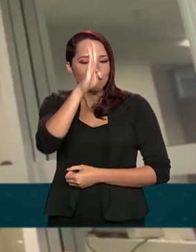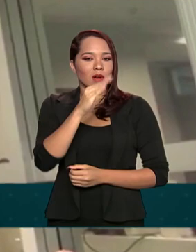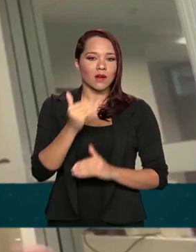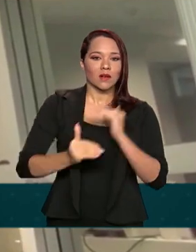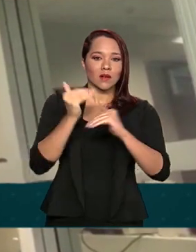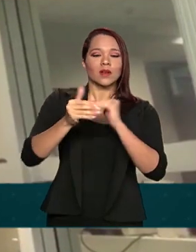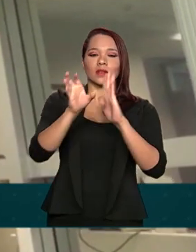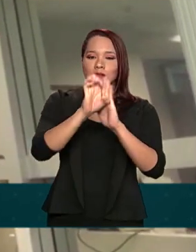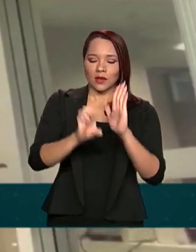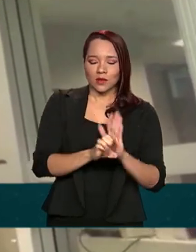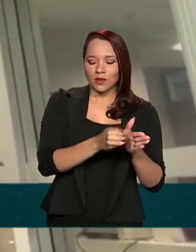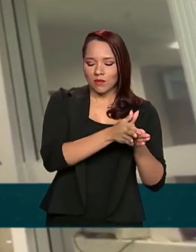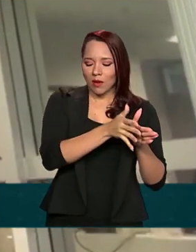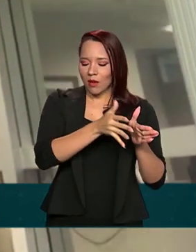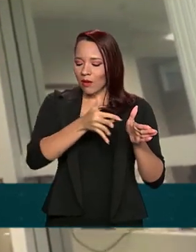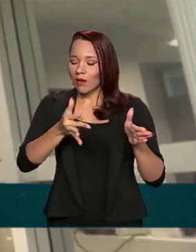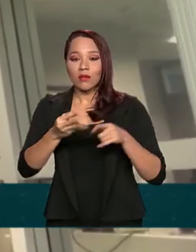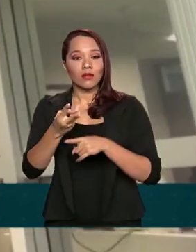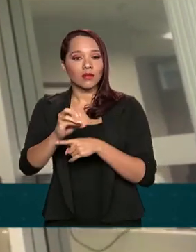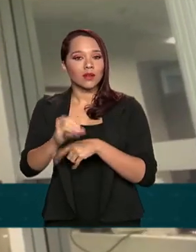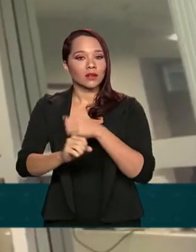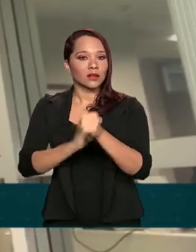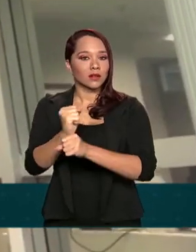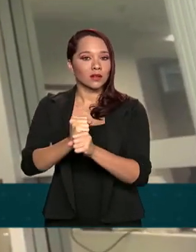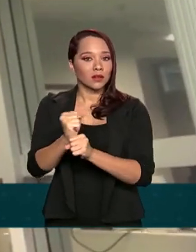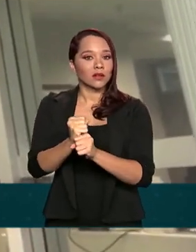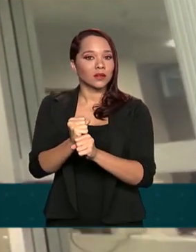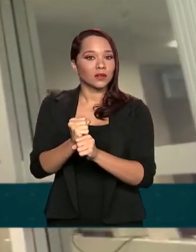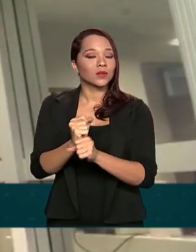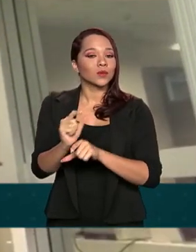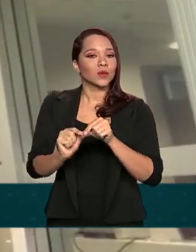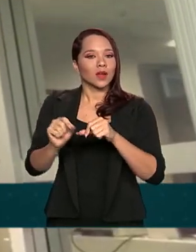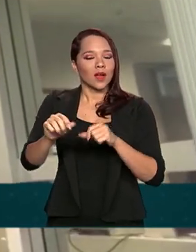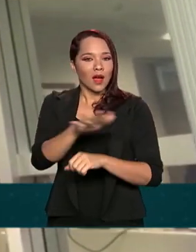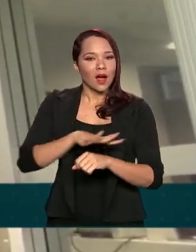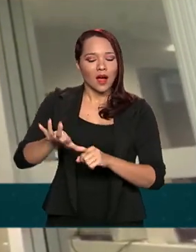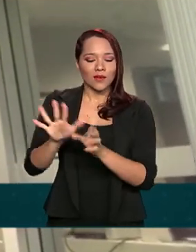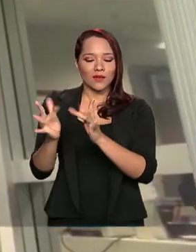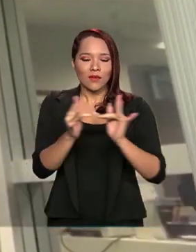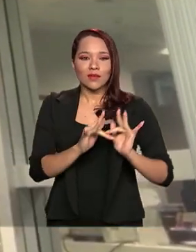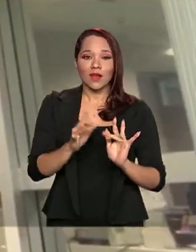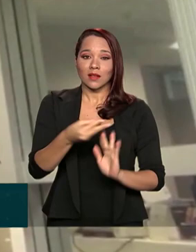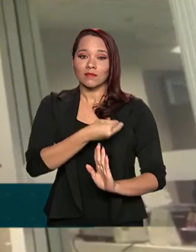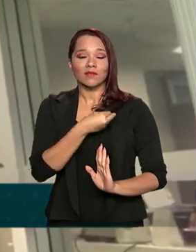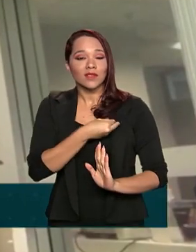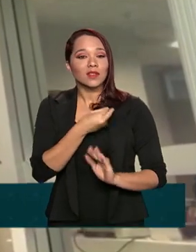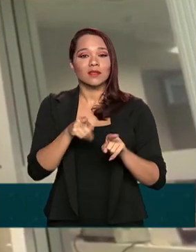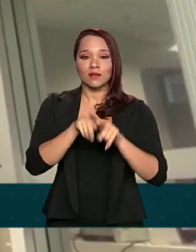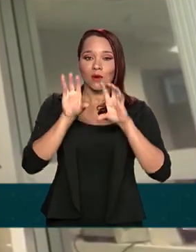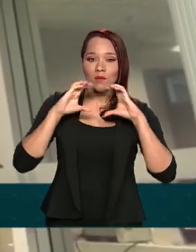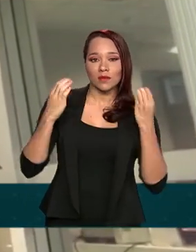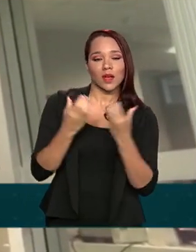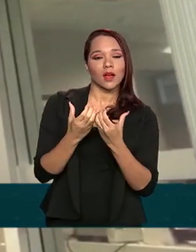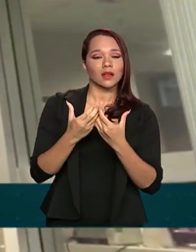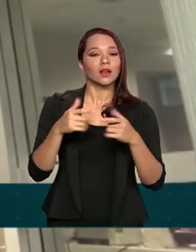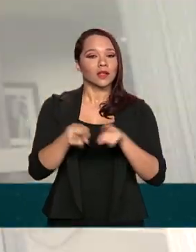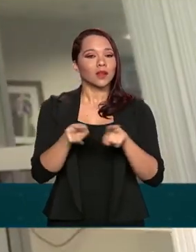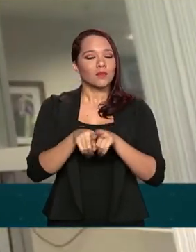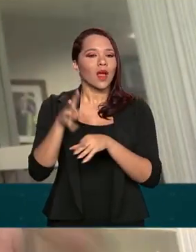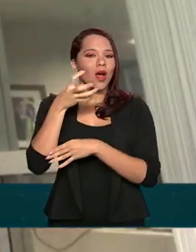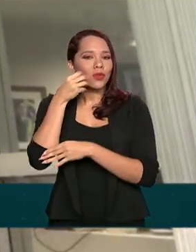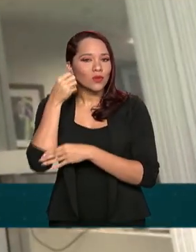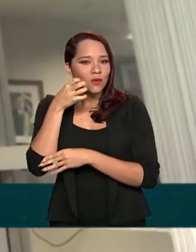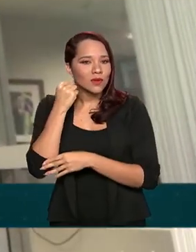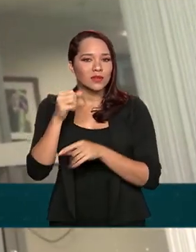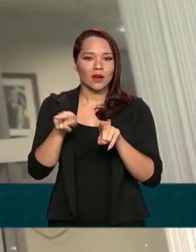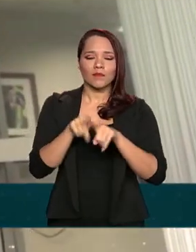Estatuto ao longo desses 30 anos, por exemplo, a área da convivência familiar e comunitária, o Sistema Nacional de Adoção,